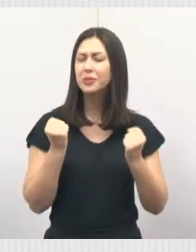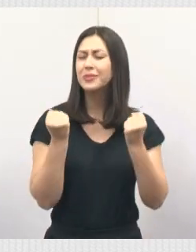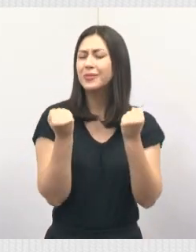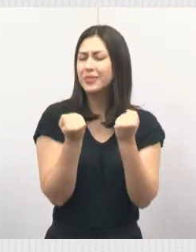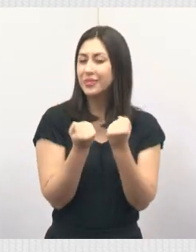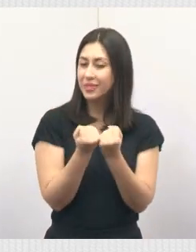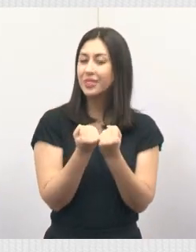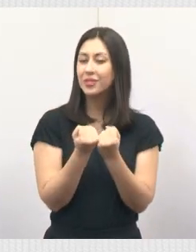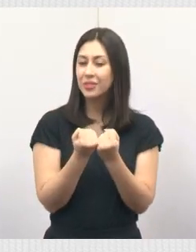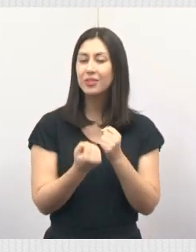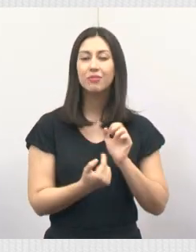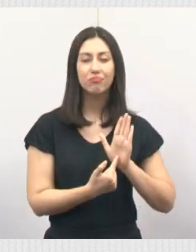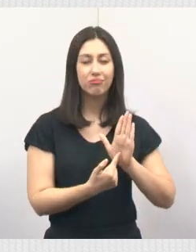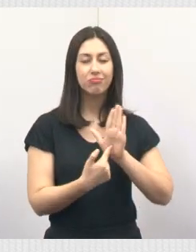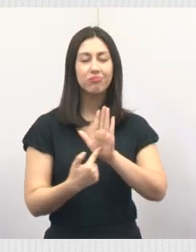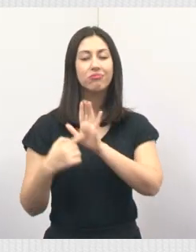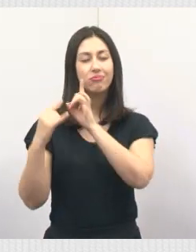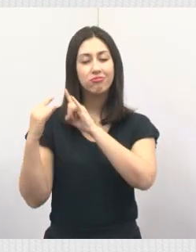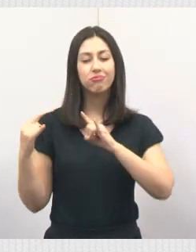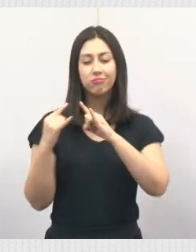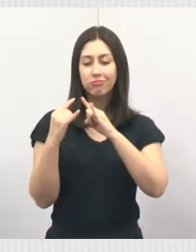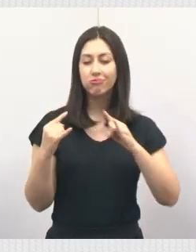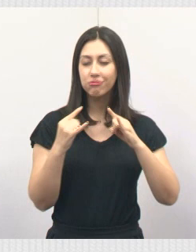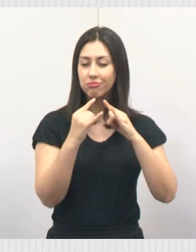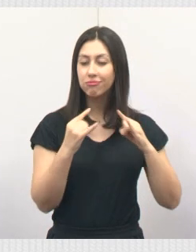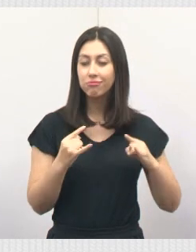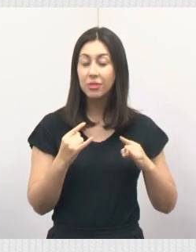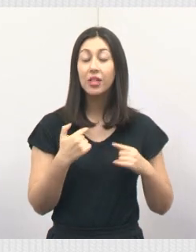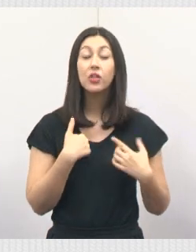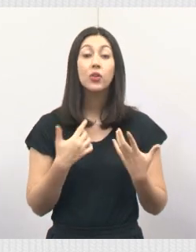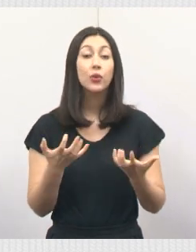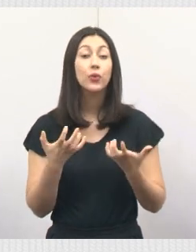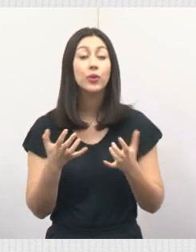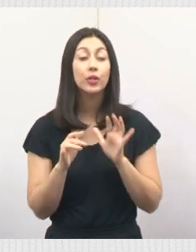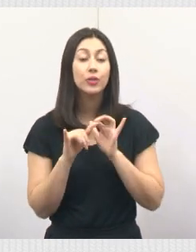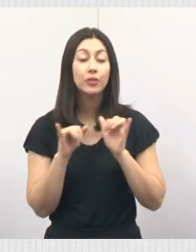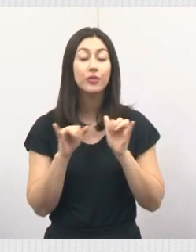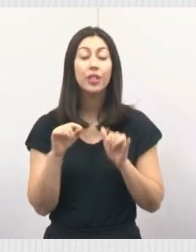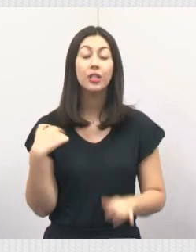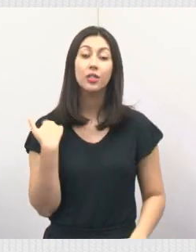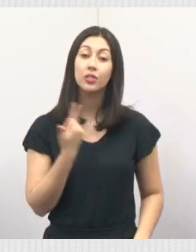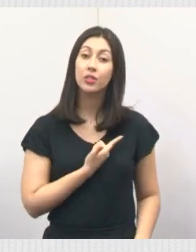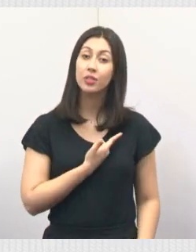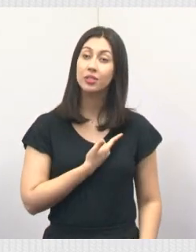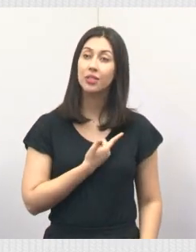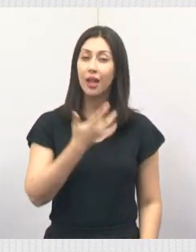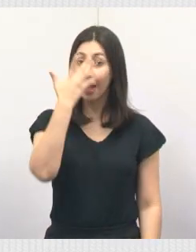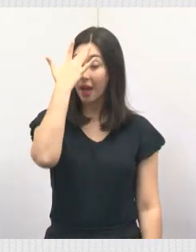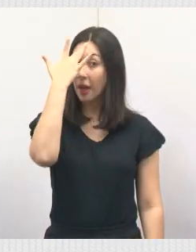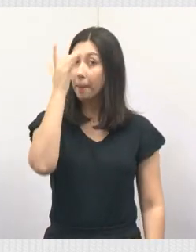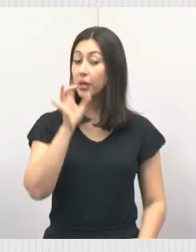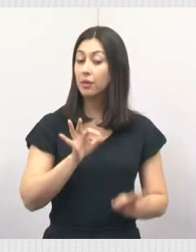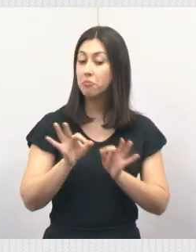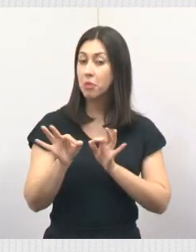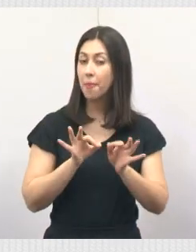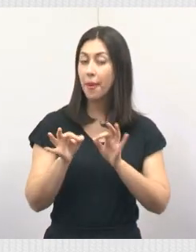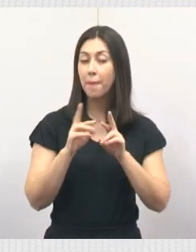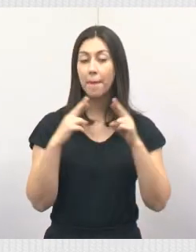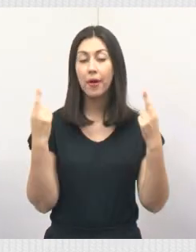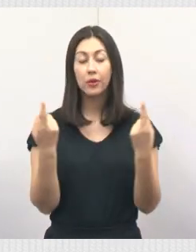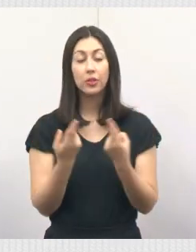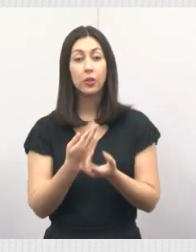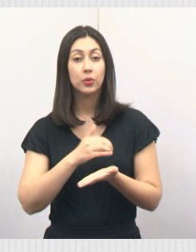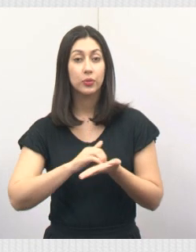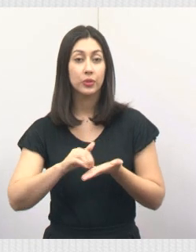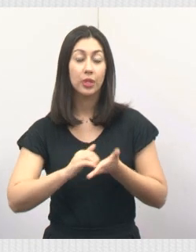desses expositores e quero dizer que nós teremos uma reunião amanhã com o secretário de